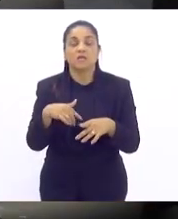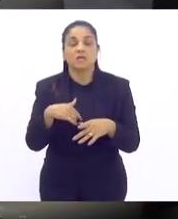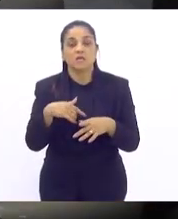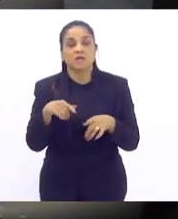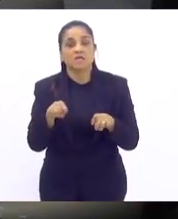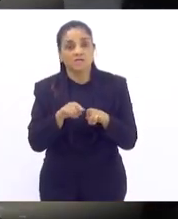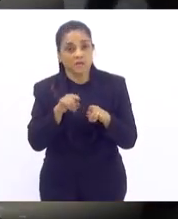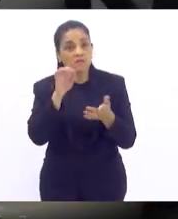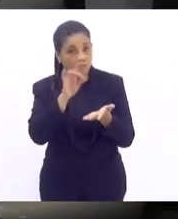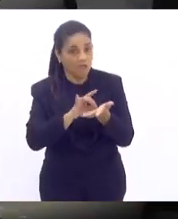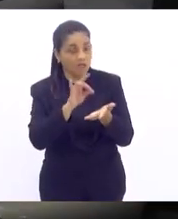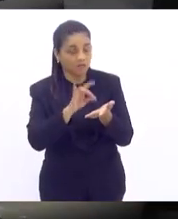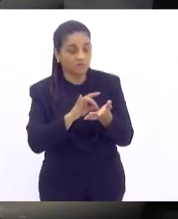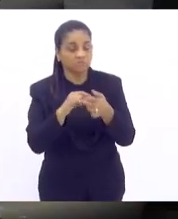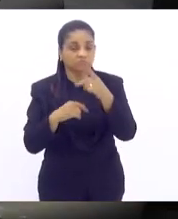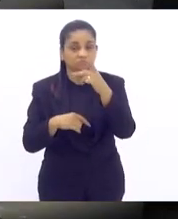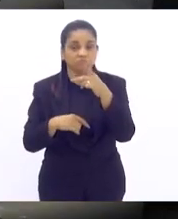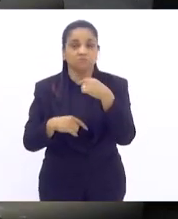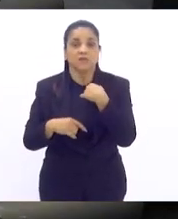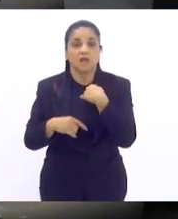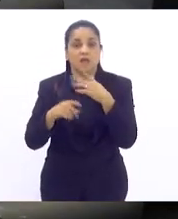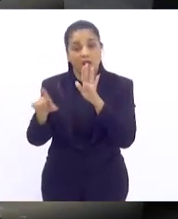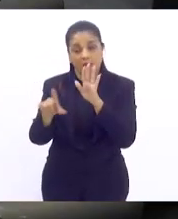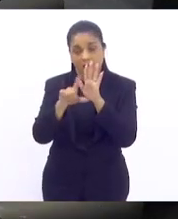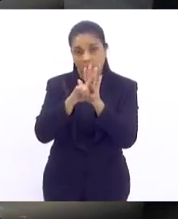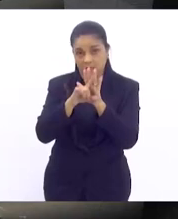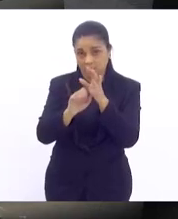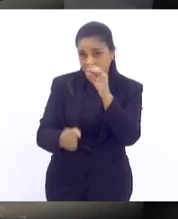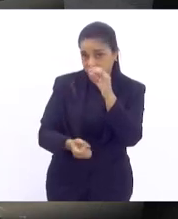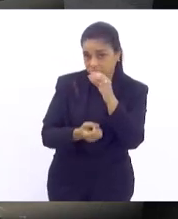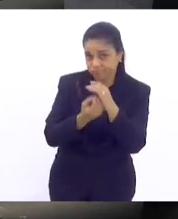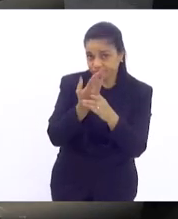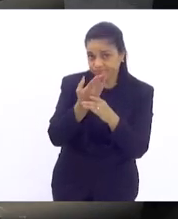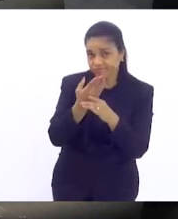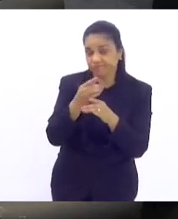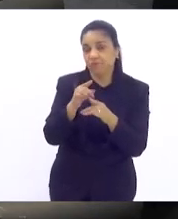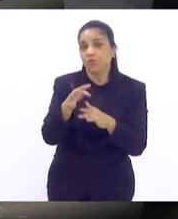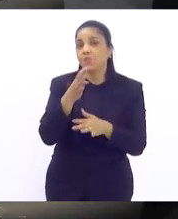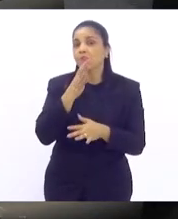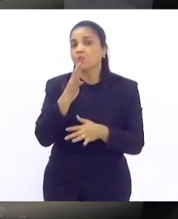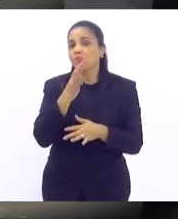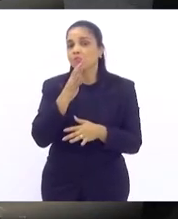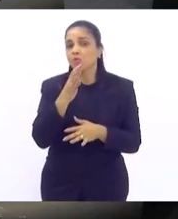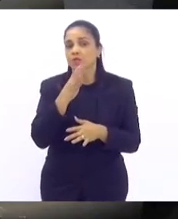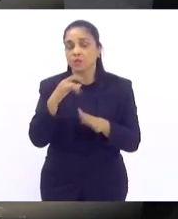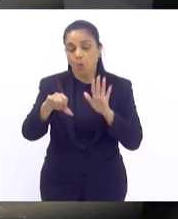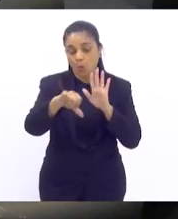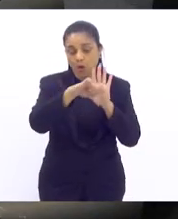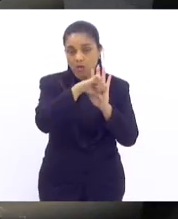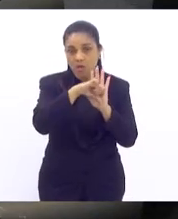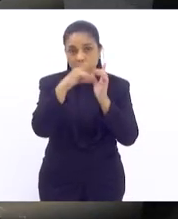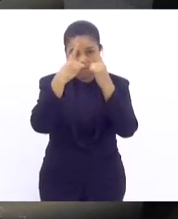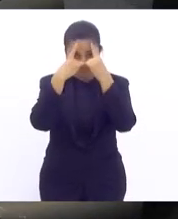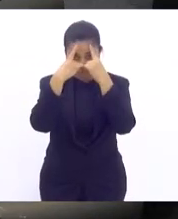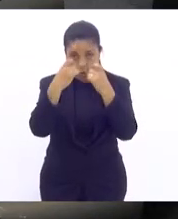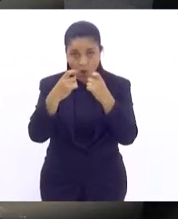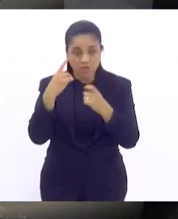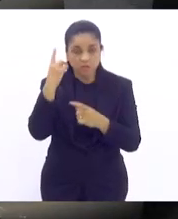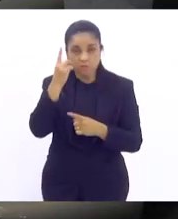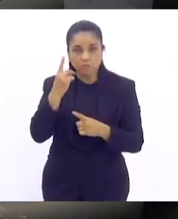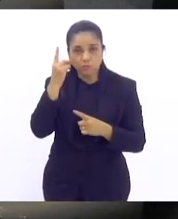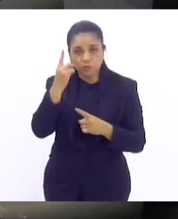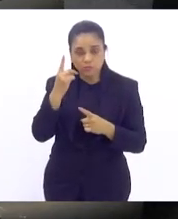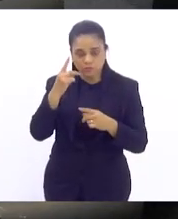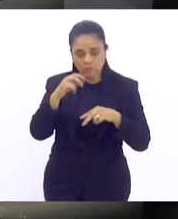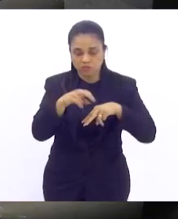a lei que criou, que reconheceu como crime a violência política de gênero,